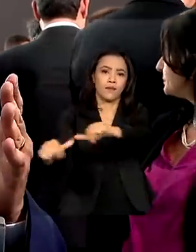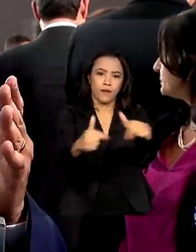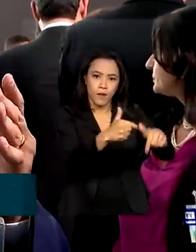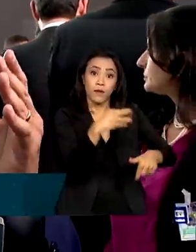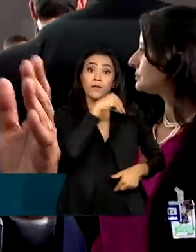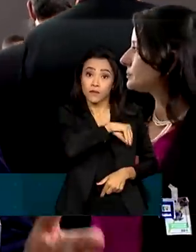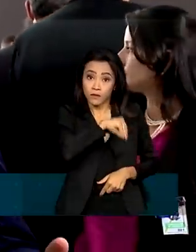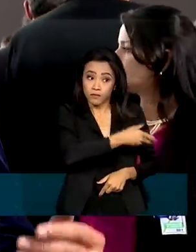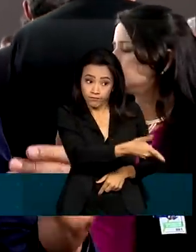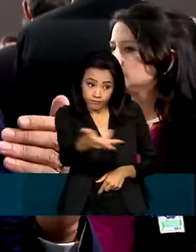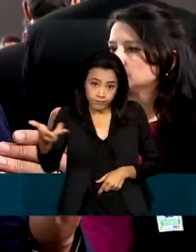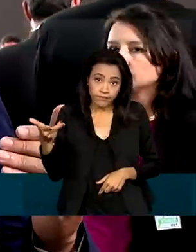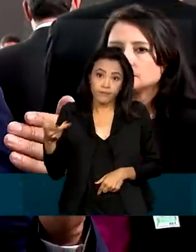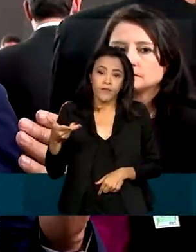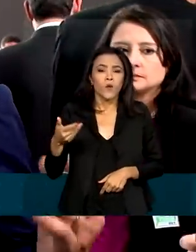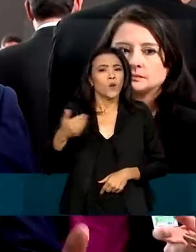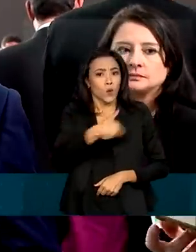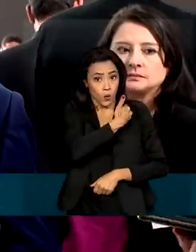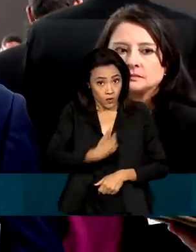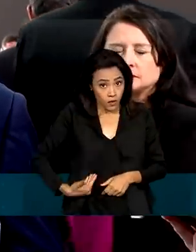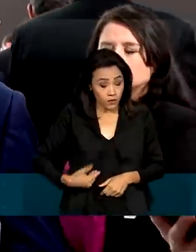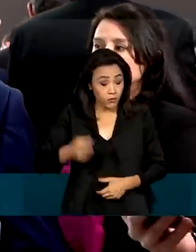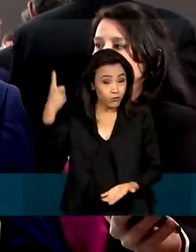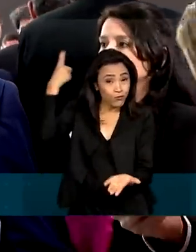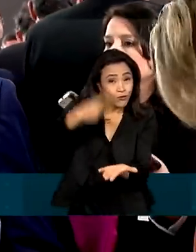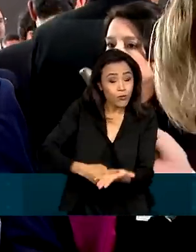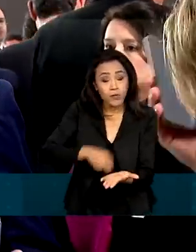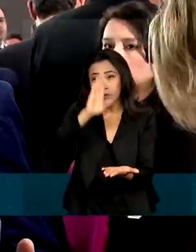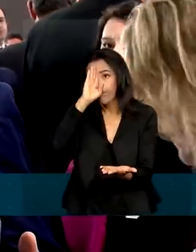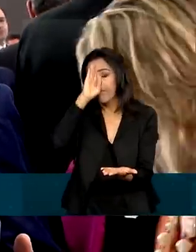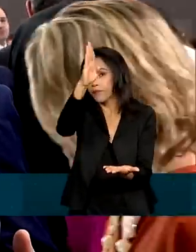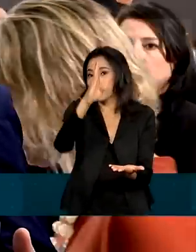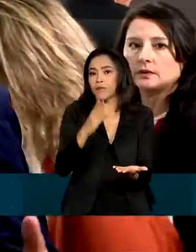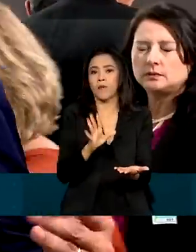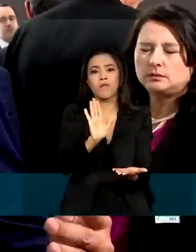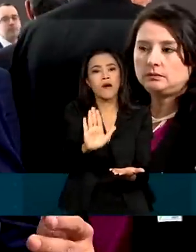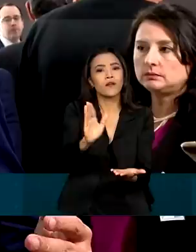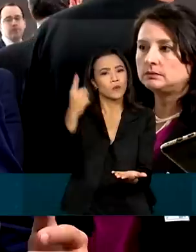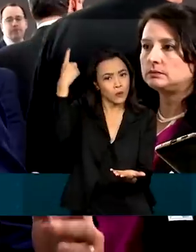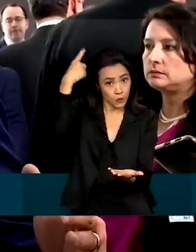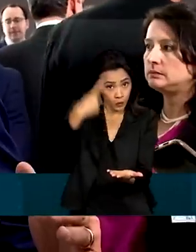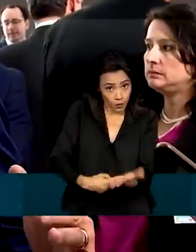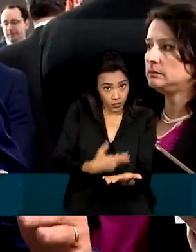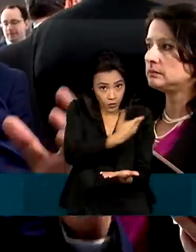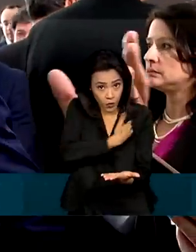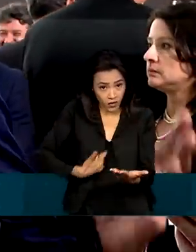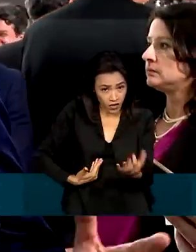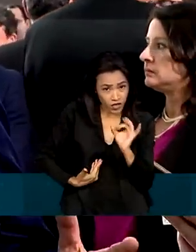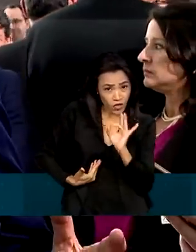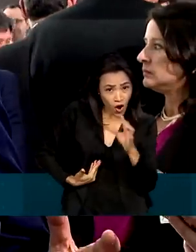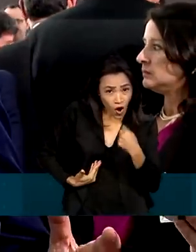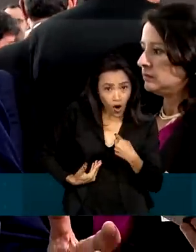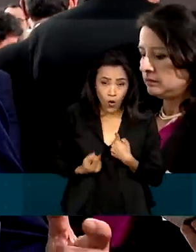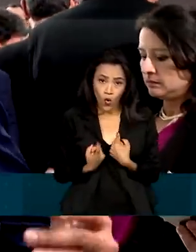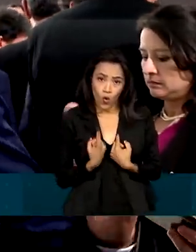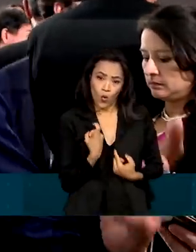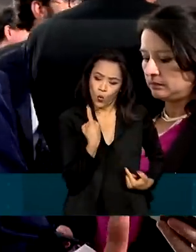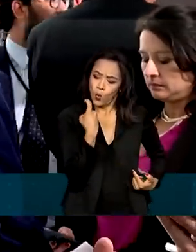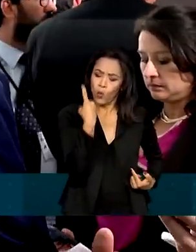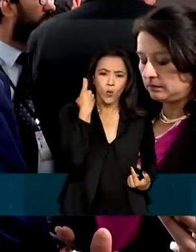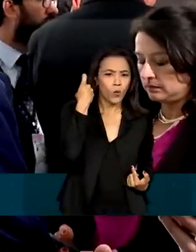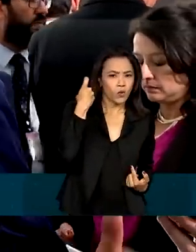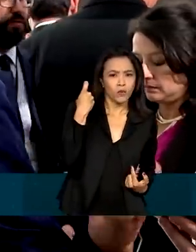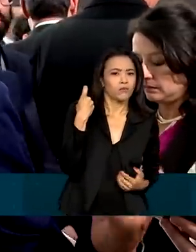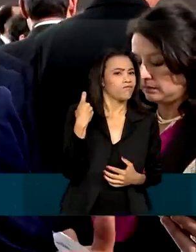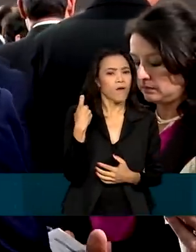E o Estado tem um papel fundamental nisso. Mas o Estado não pode e não será absolutista de não